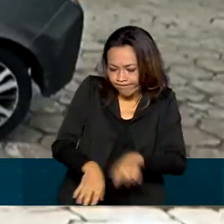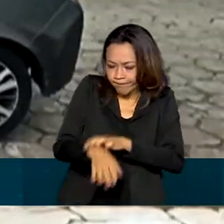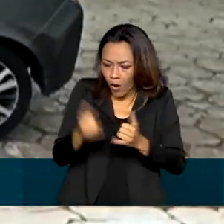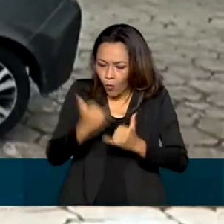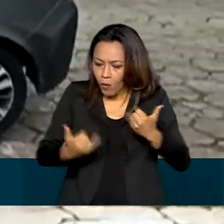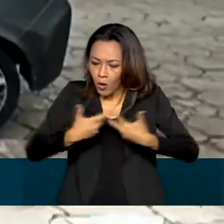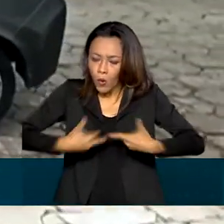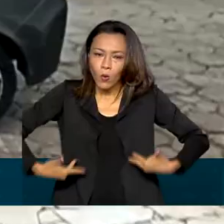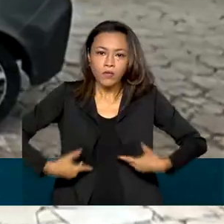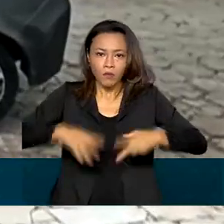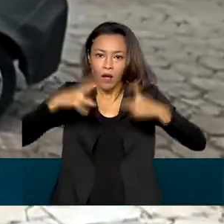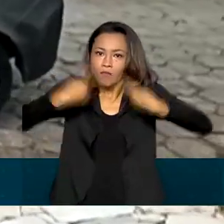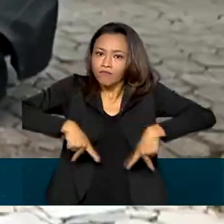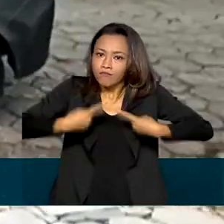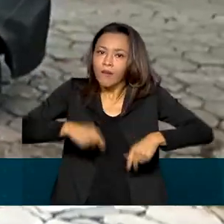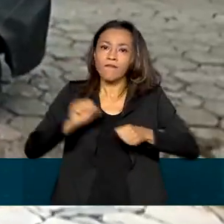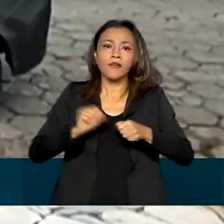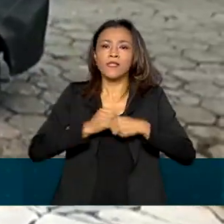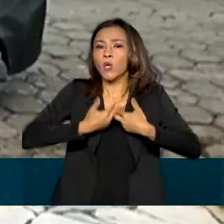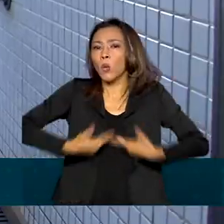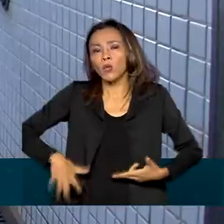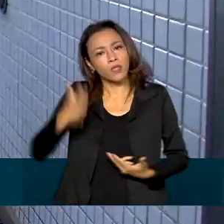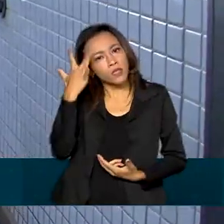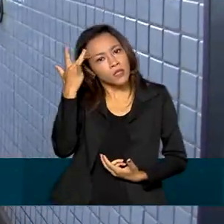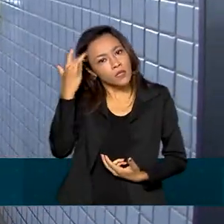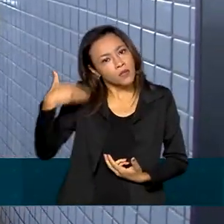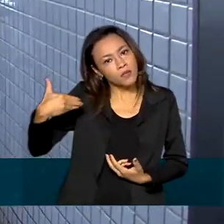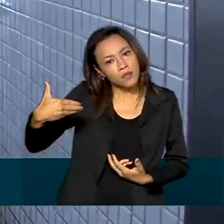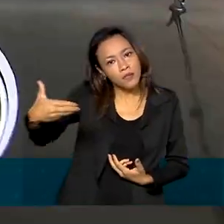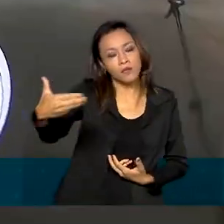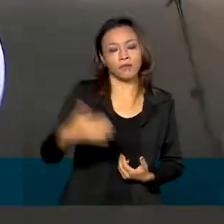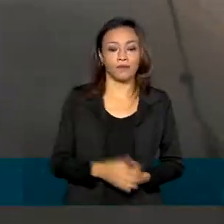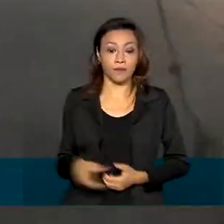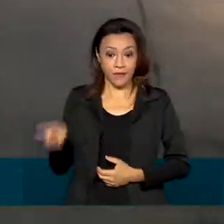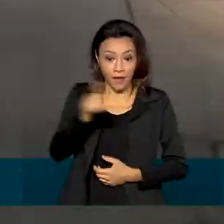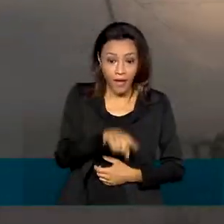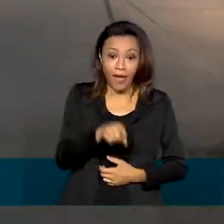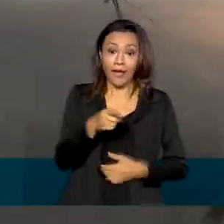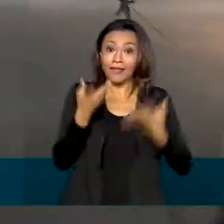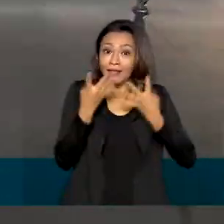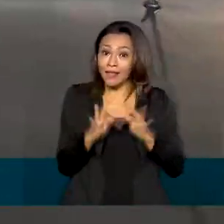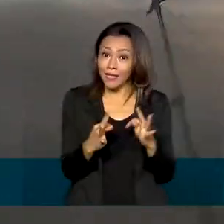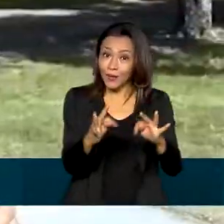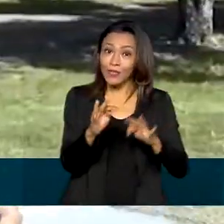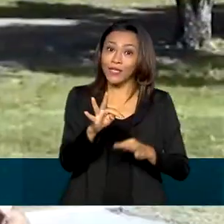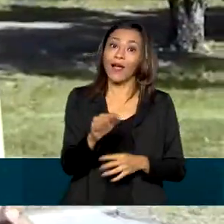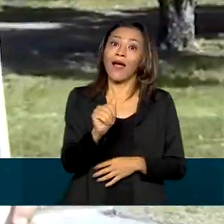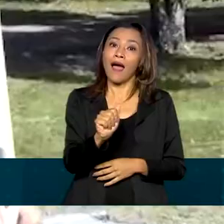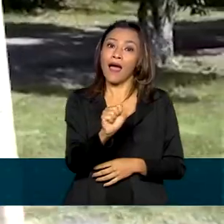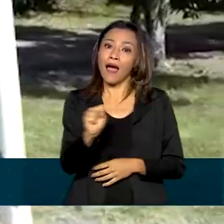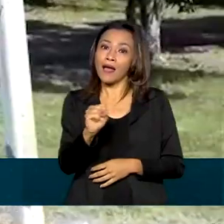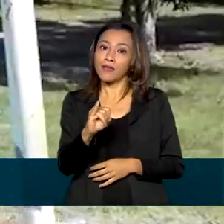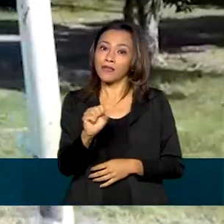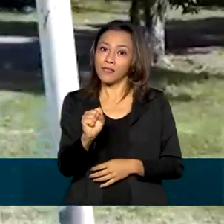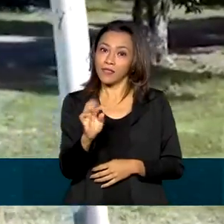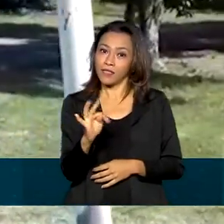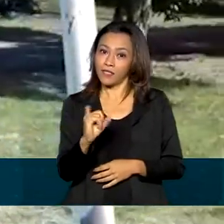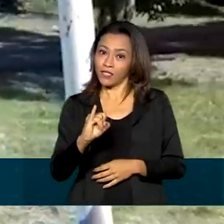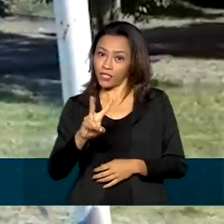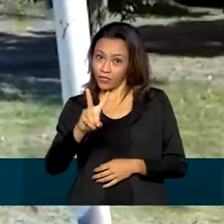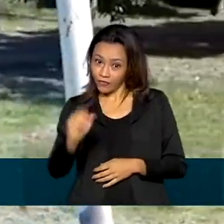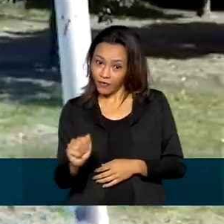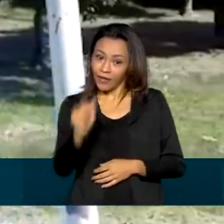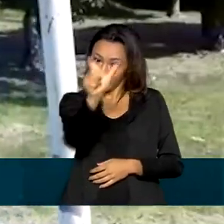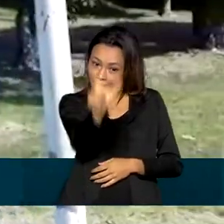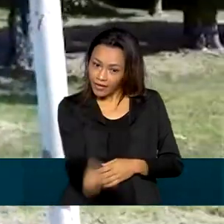conseguir realizar atividades do dia a dia. A chamada tecnologia assistiva está presente, por exemplo, na